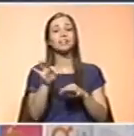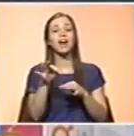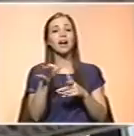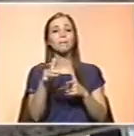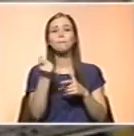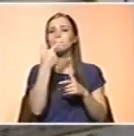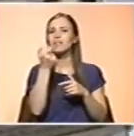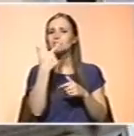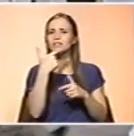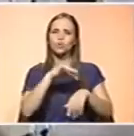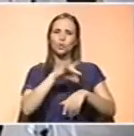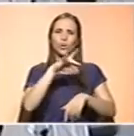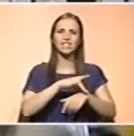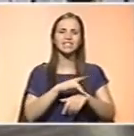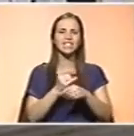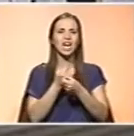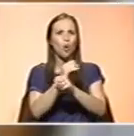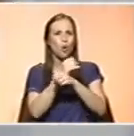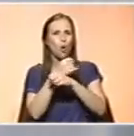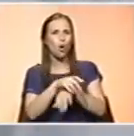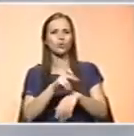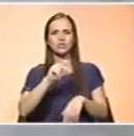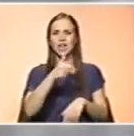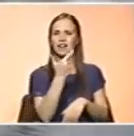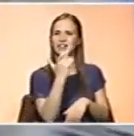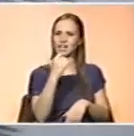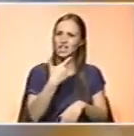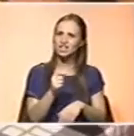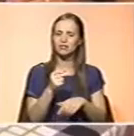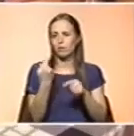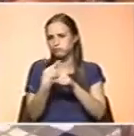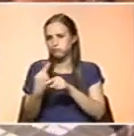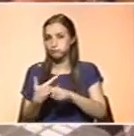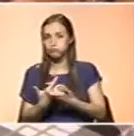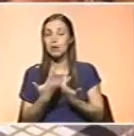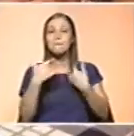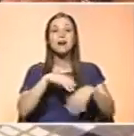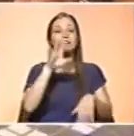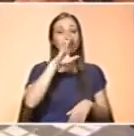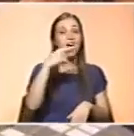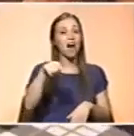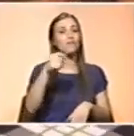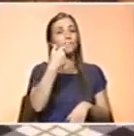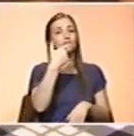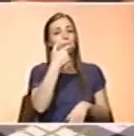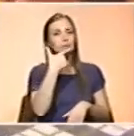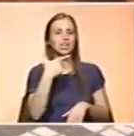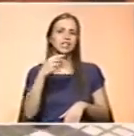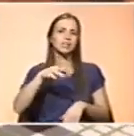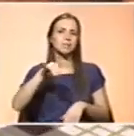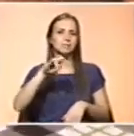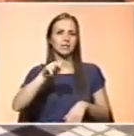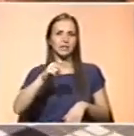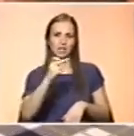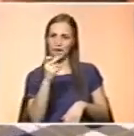medicação nas doenças reumáticas, artrite reumatoide, entre outras. Mas se há vitaminas e minerais que se podem e devem